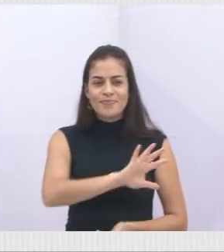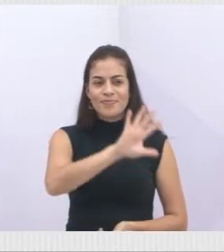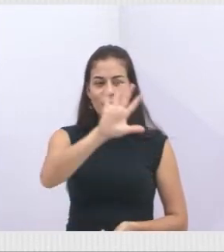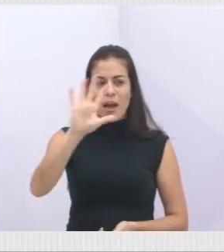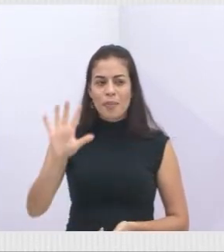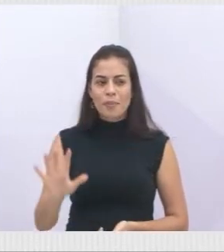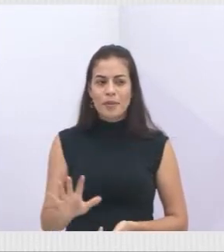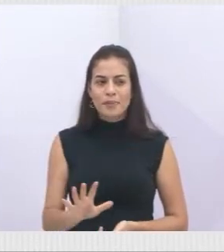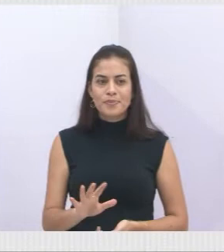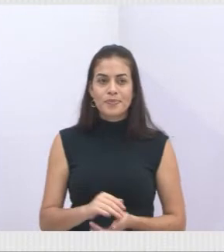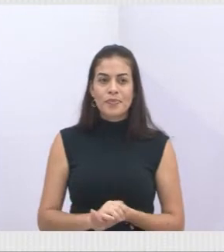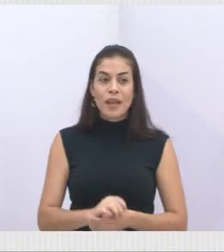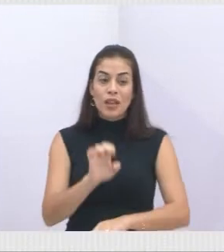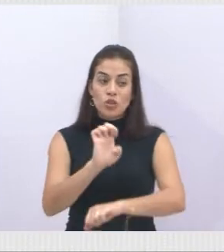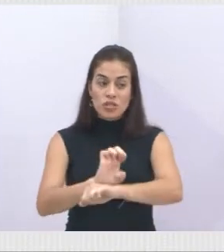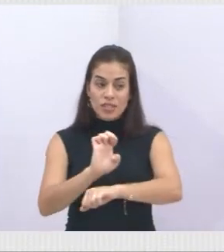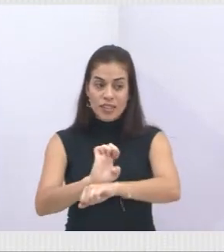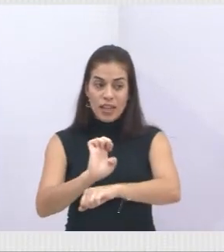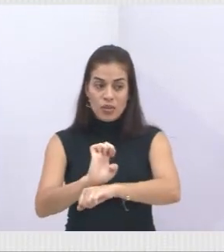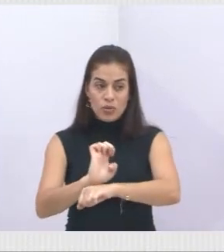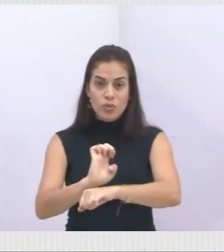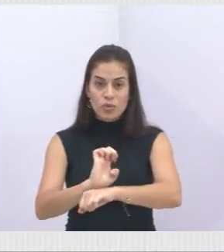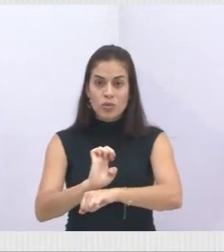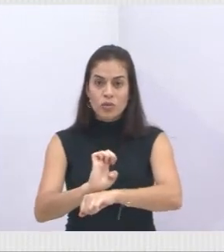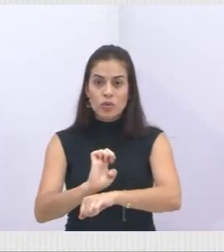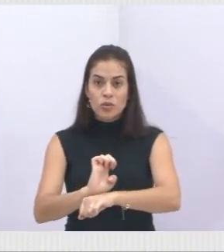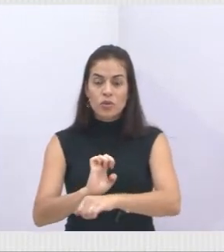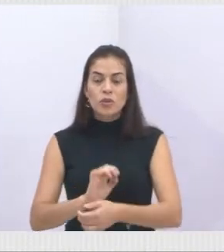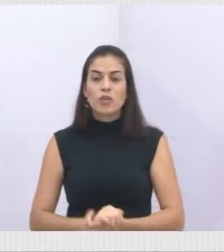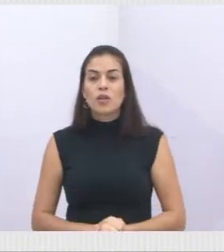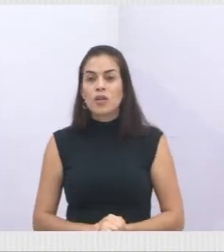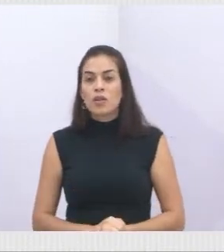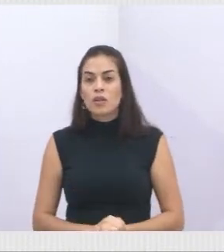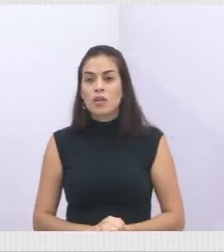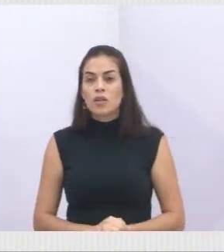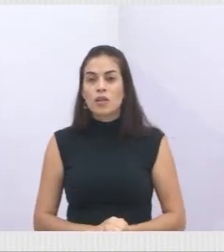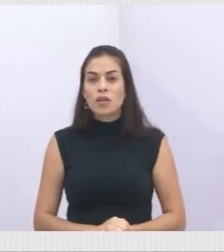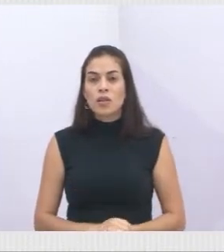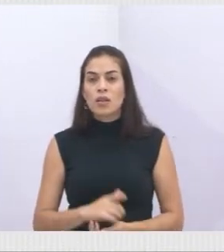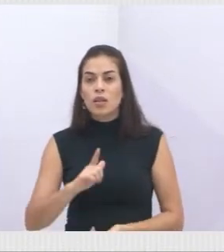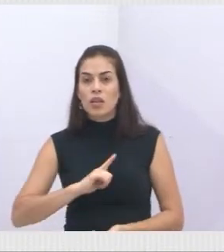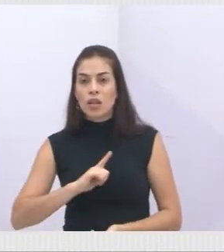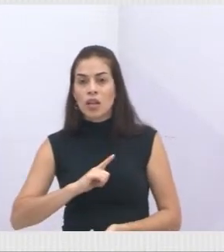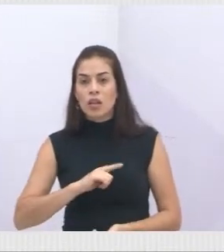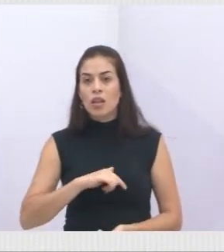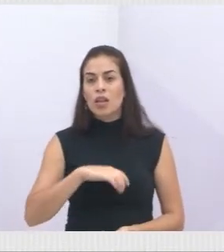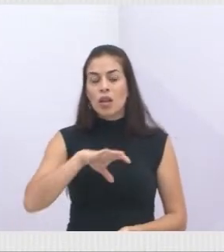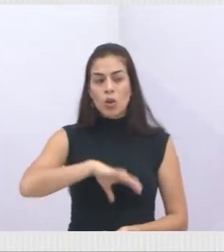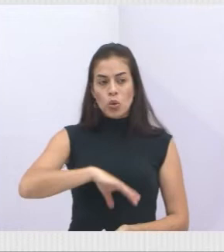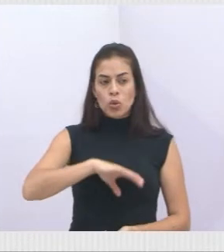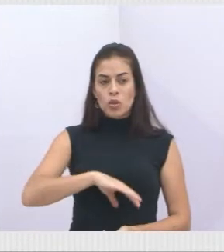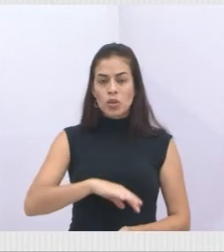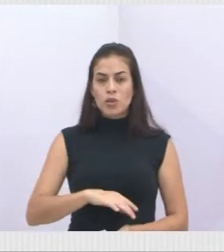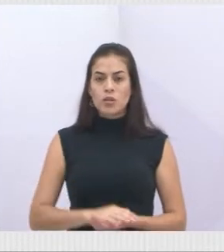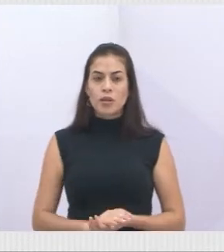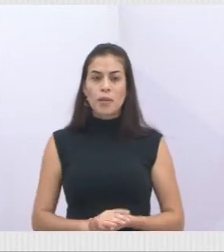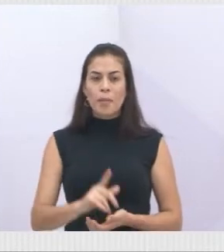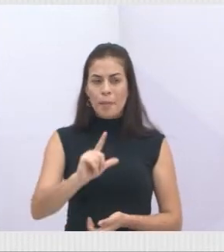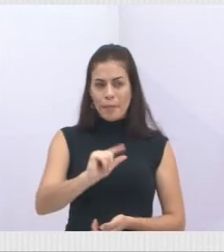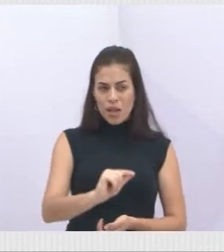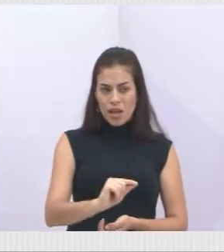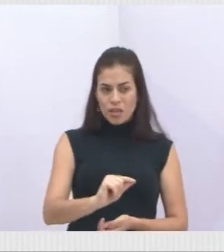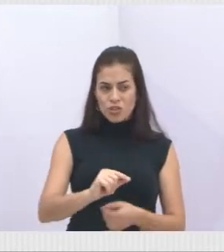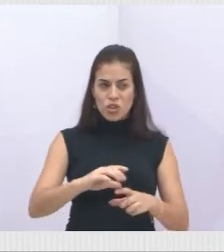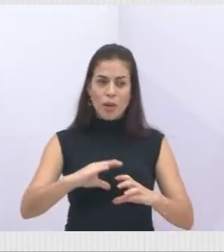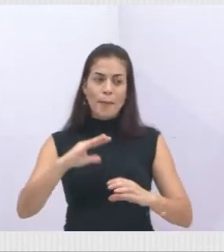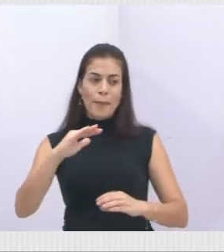Então, tem lá os municípios com prioridade baixa, média, alta e muito alta. Nós estamos numa região que